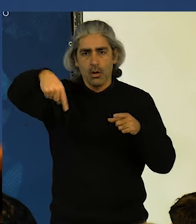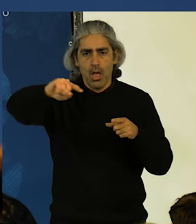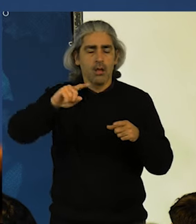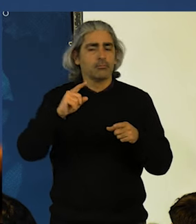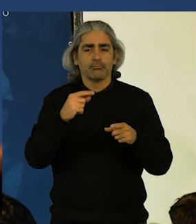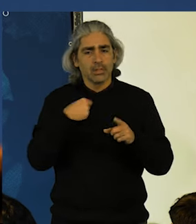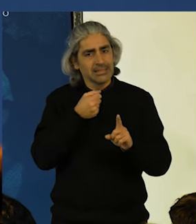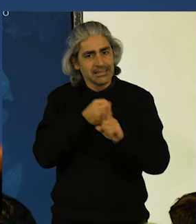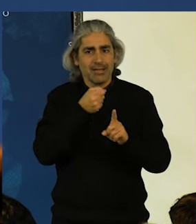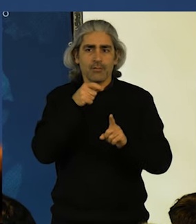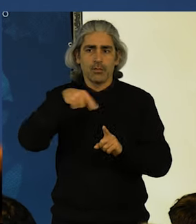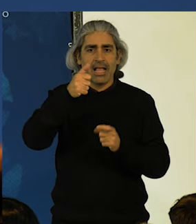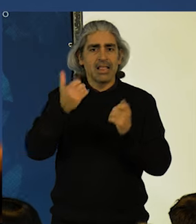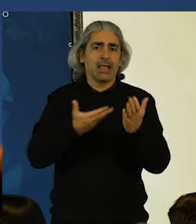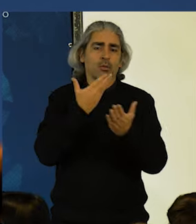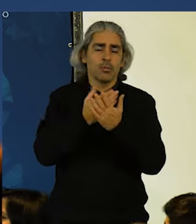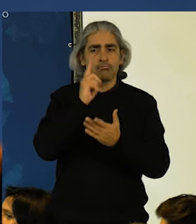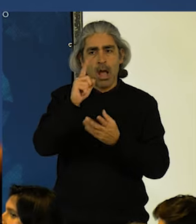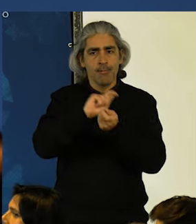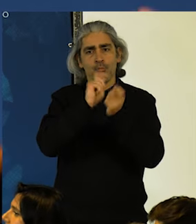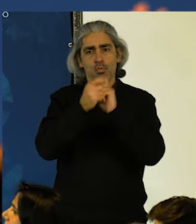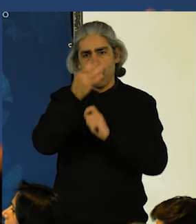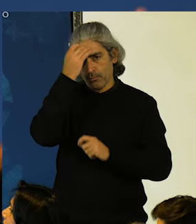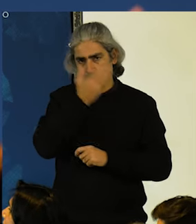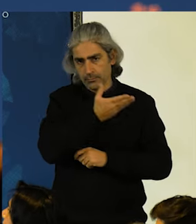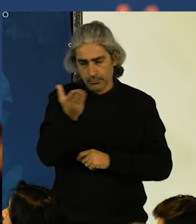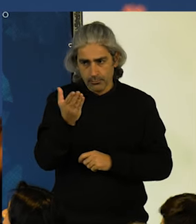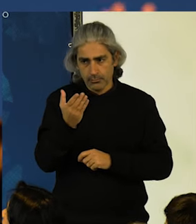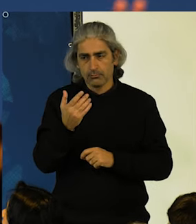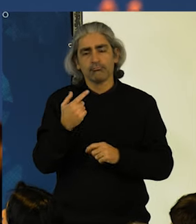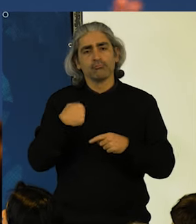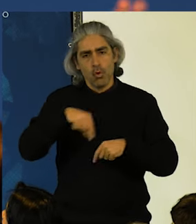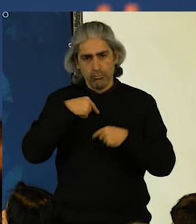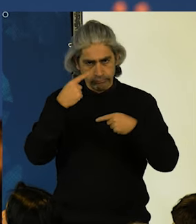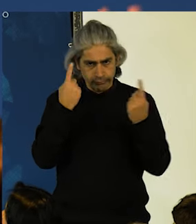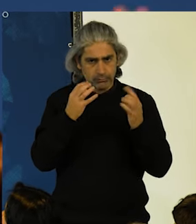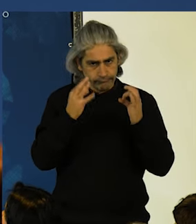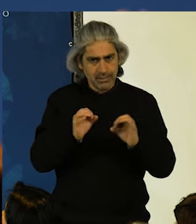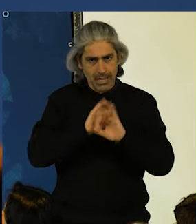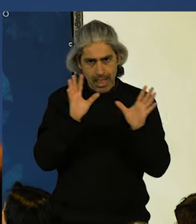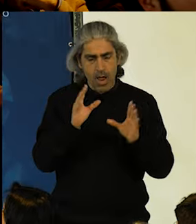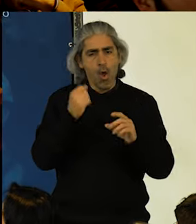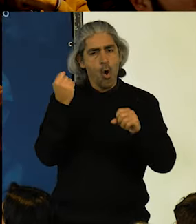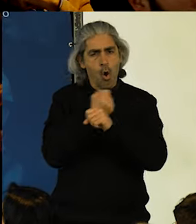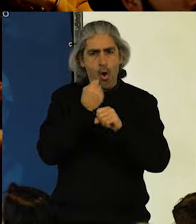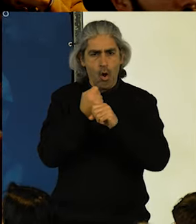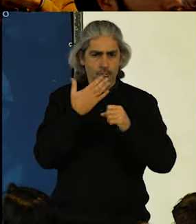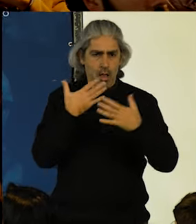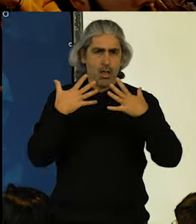posicionar-se. Da nossa parte, afirmamos com clareza. Obras megalómanas,